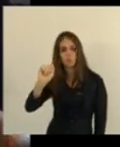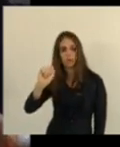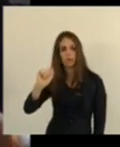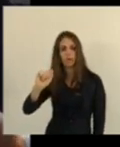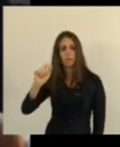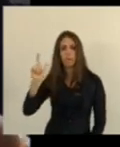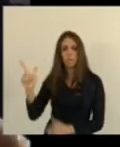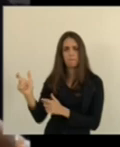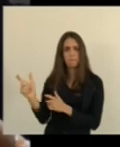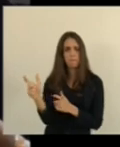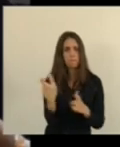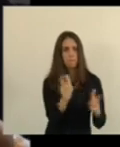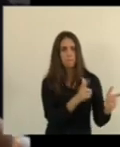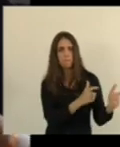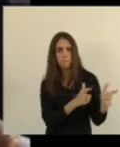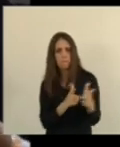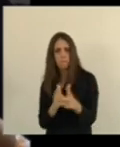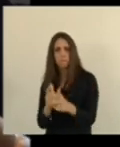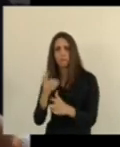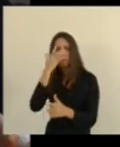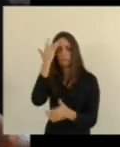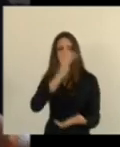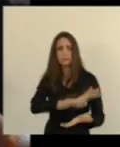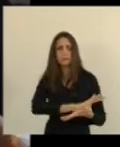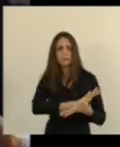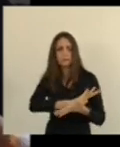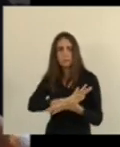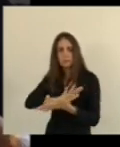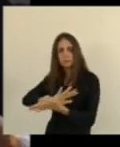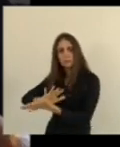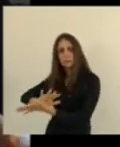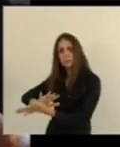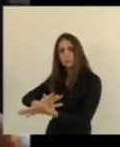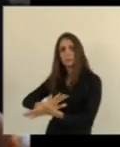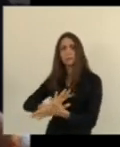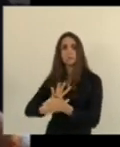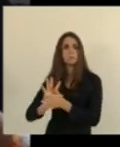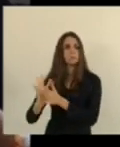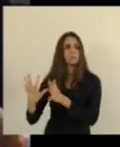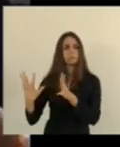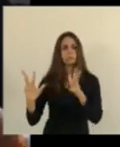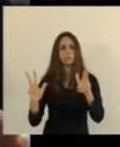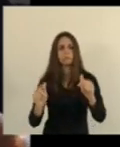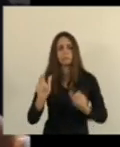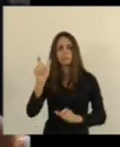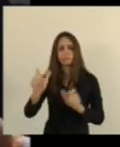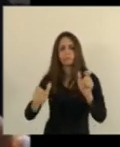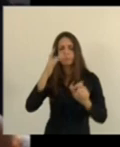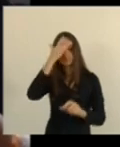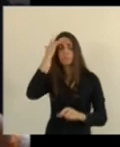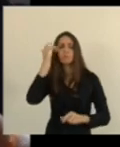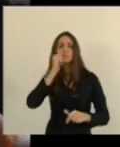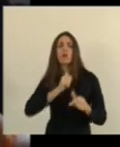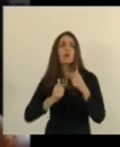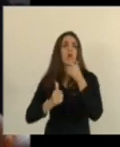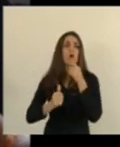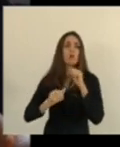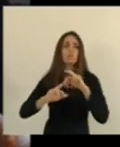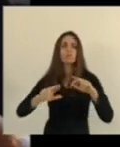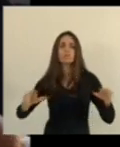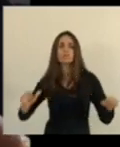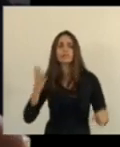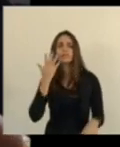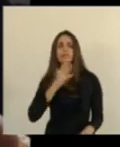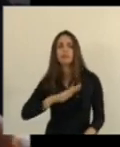embora, que desapareceu com homens, mulheres e até